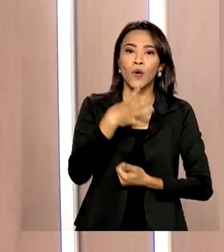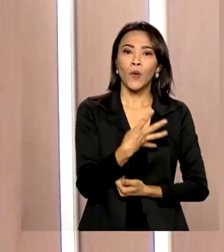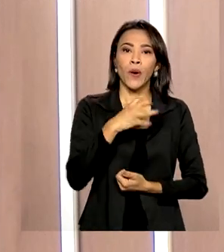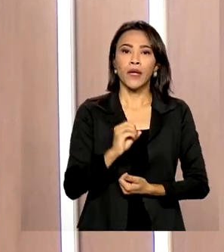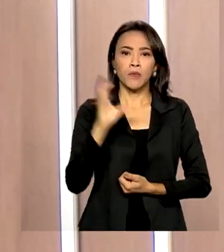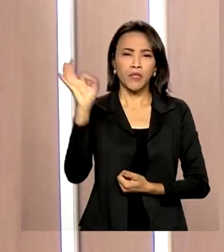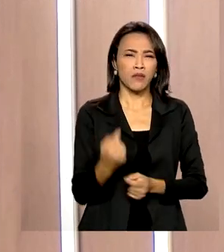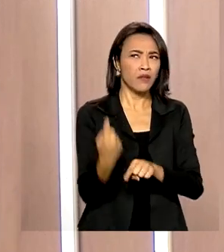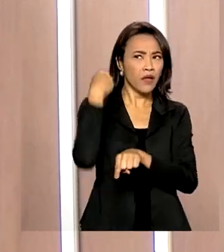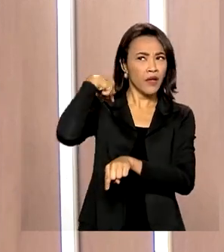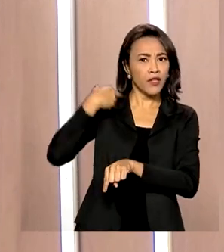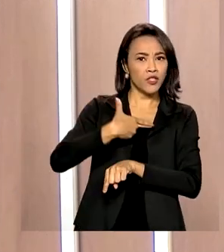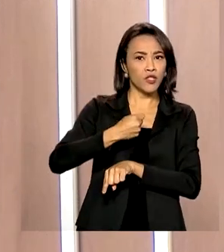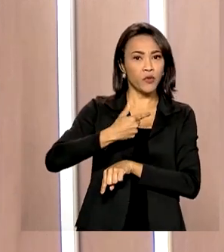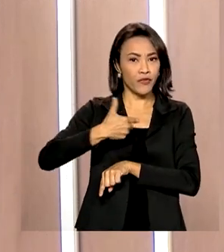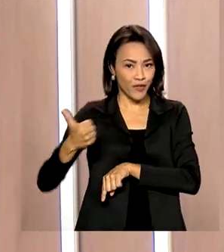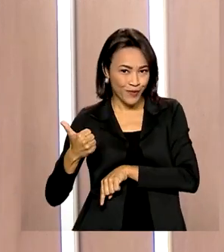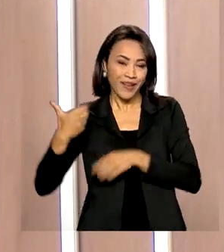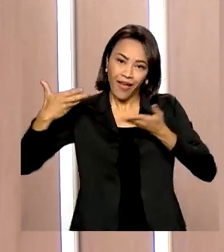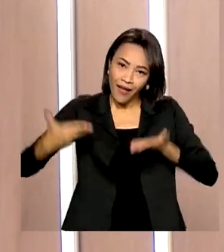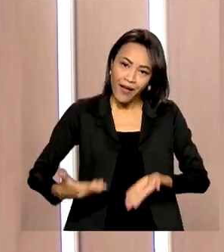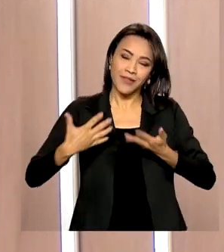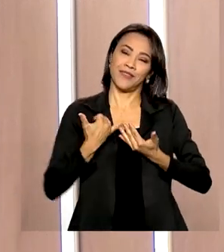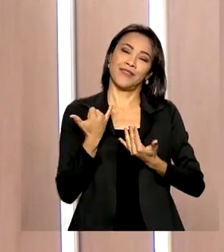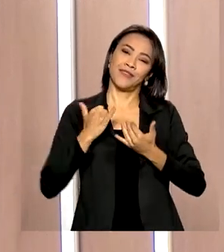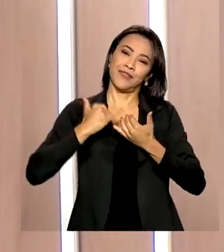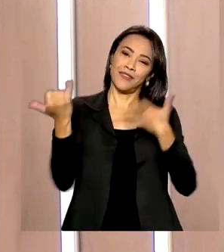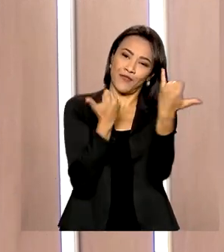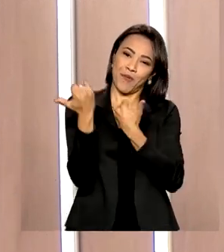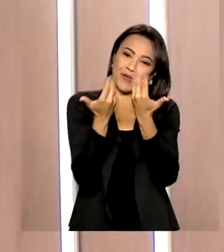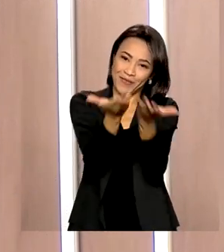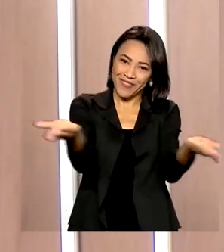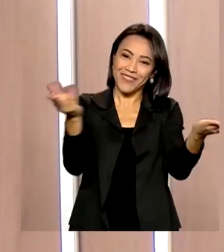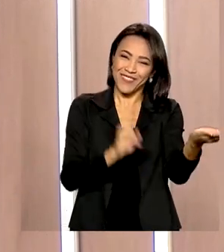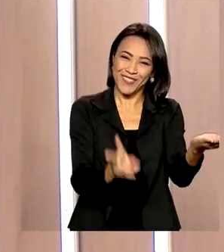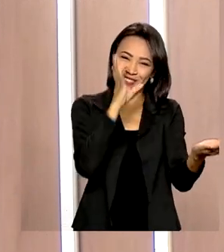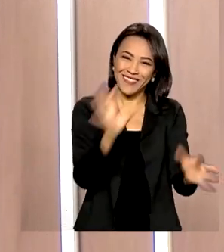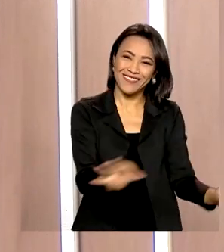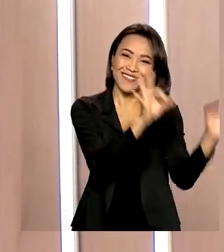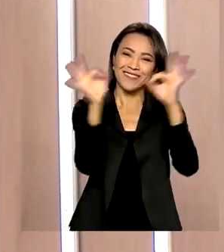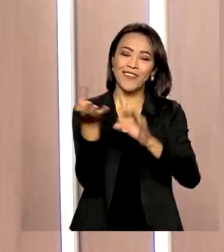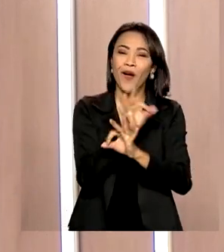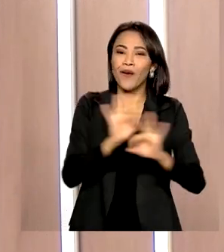2021. Essas são informações que nós temos para você e continue conosco e tenha um ótimo dia.